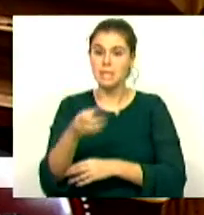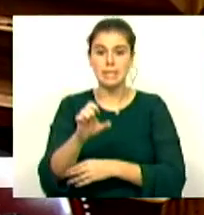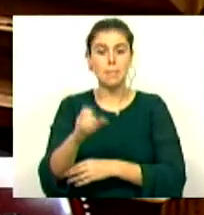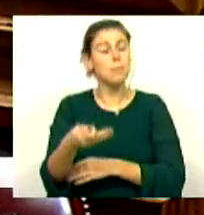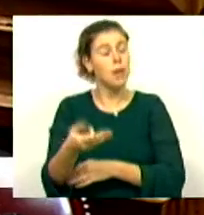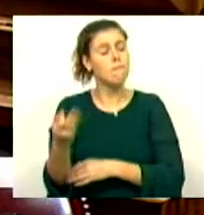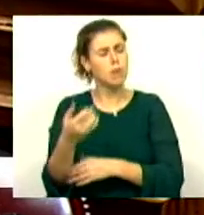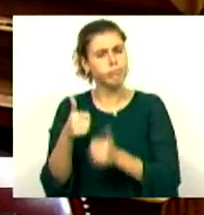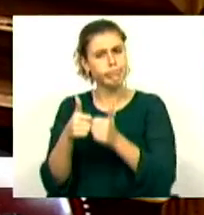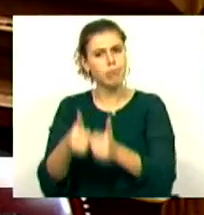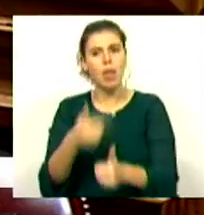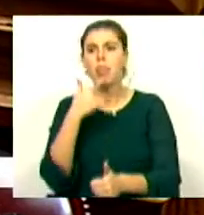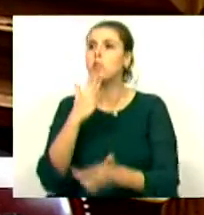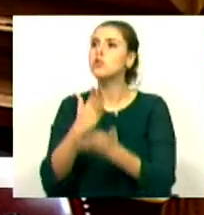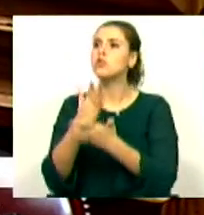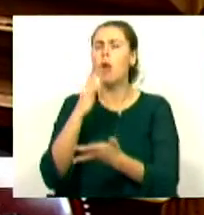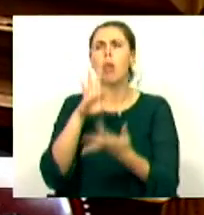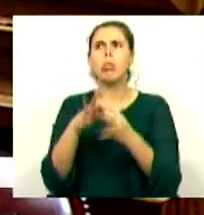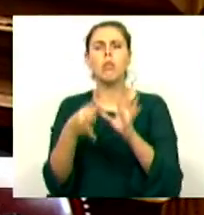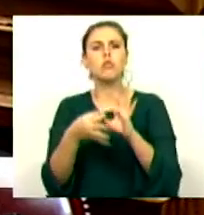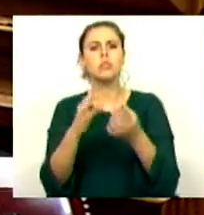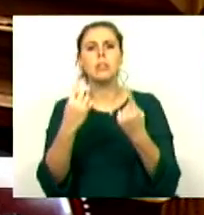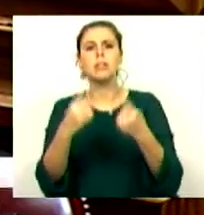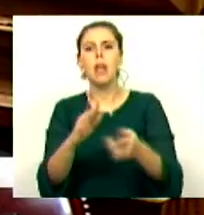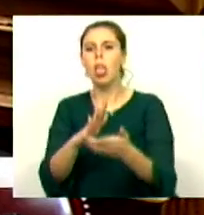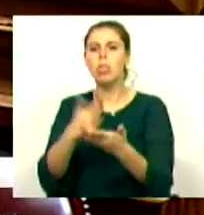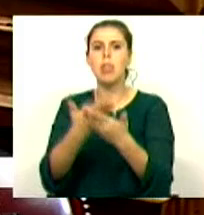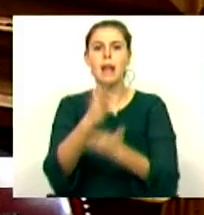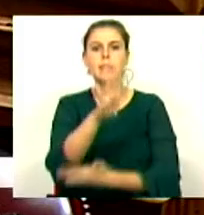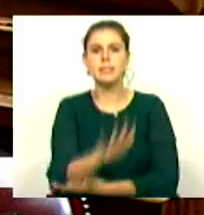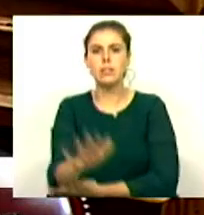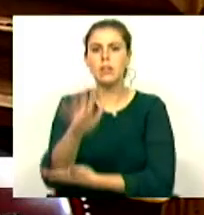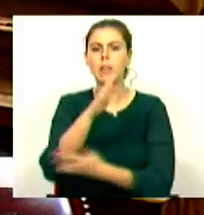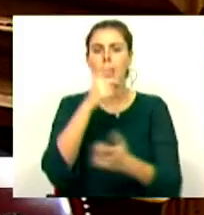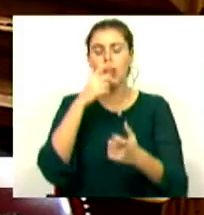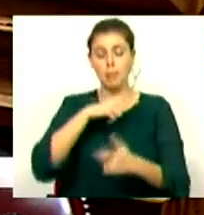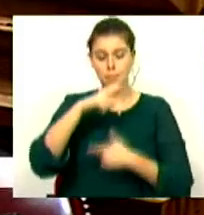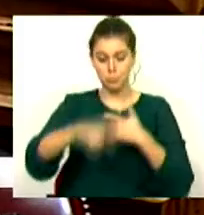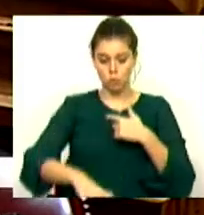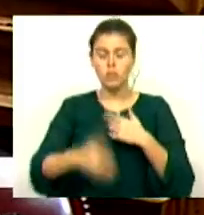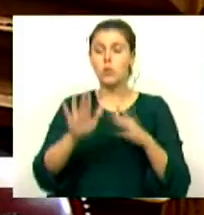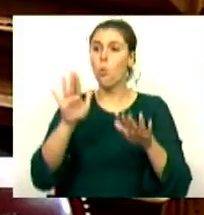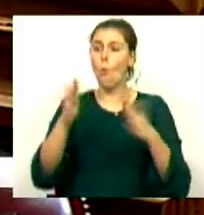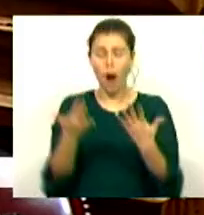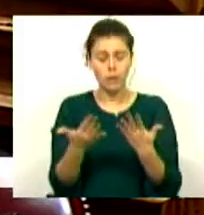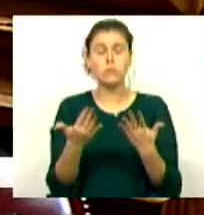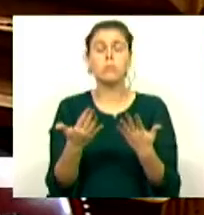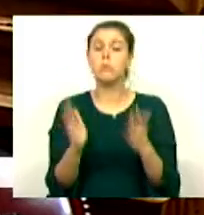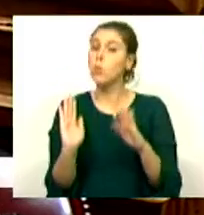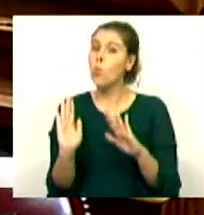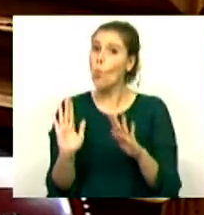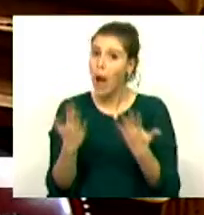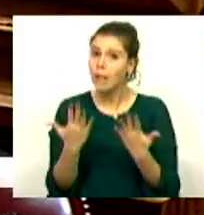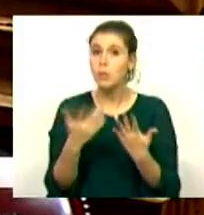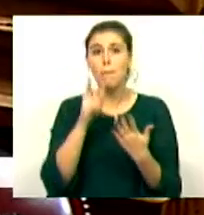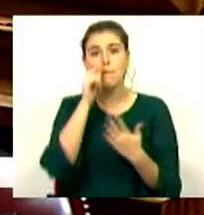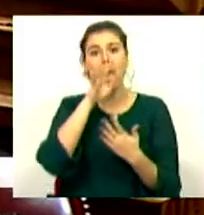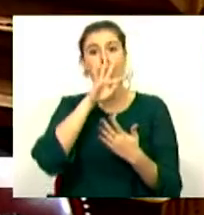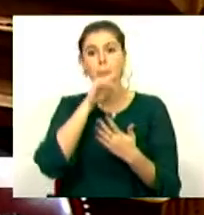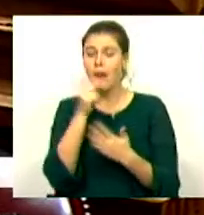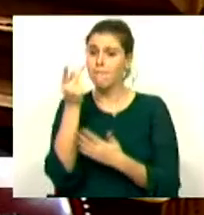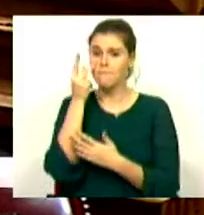Português que diz que só tem sentido atribuir a nacionalidade portuguesa quando os pais